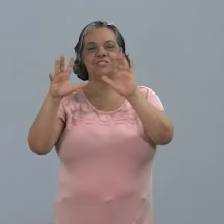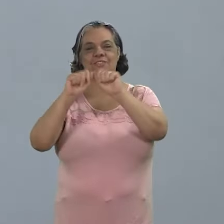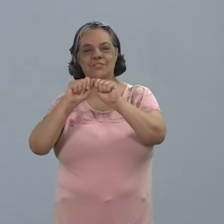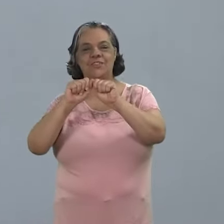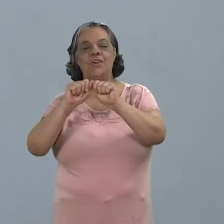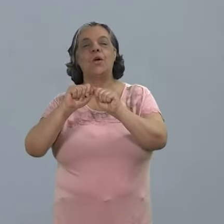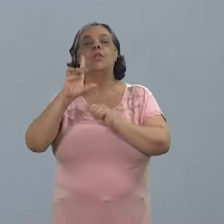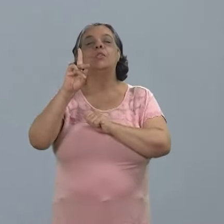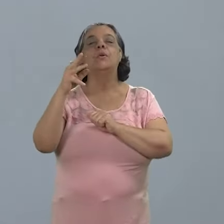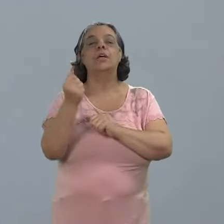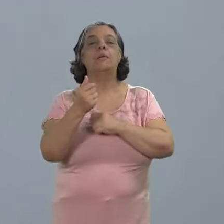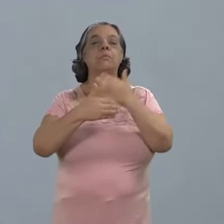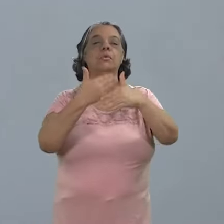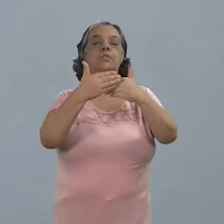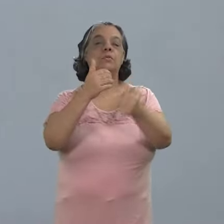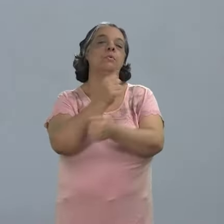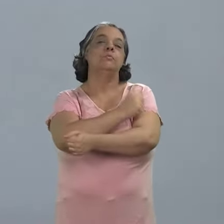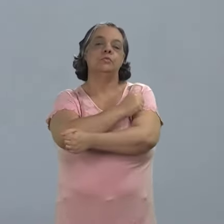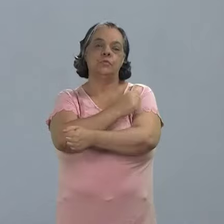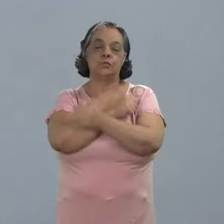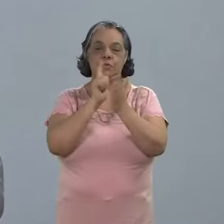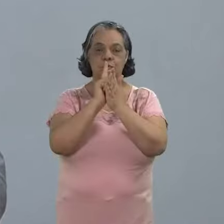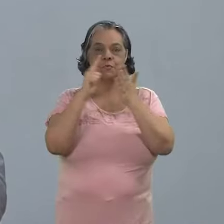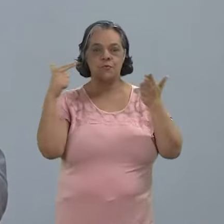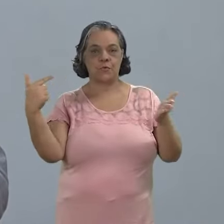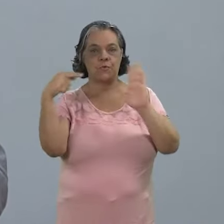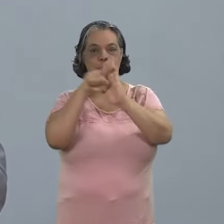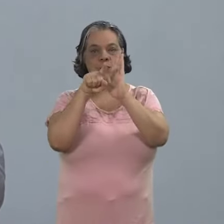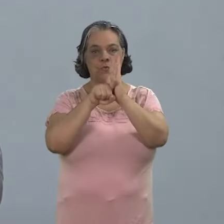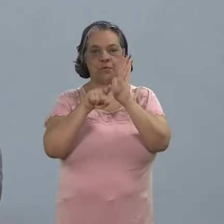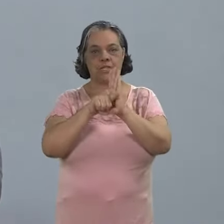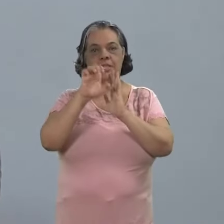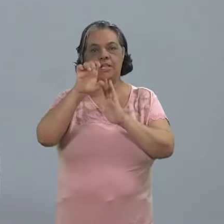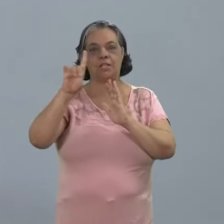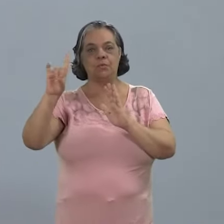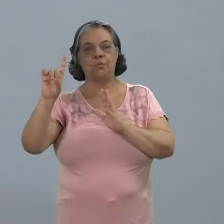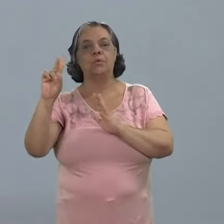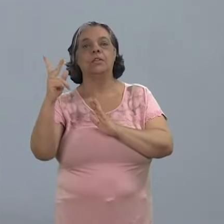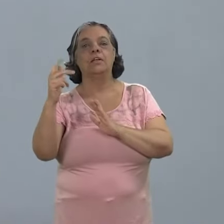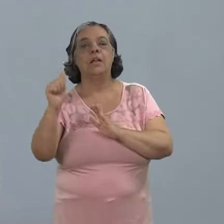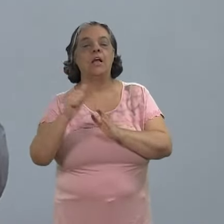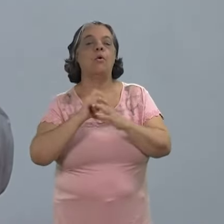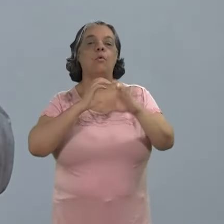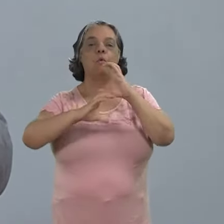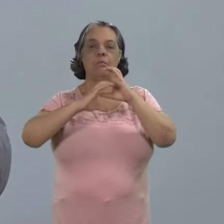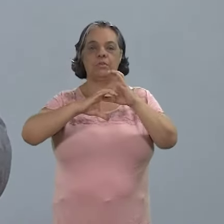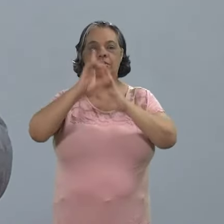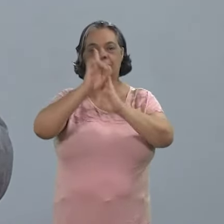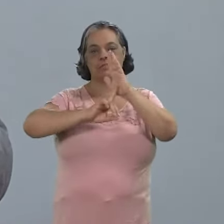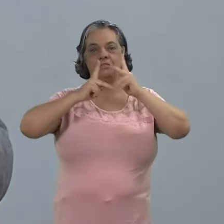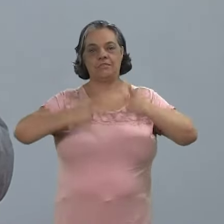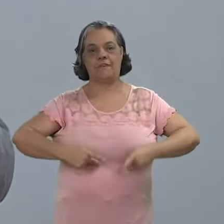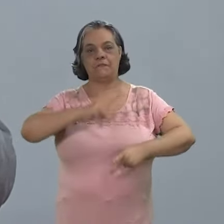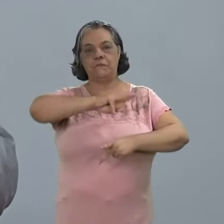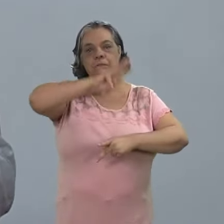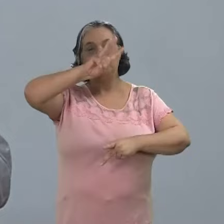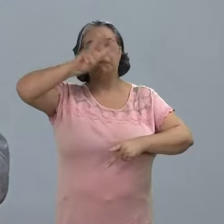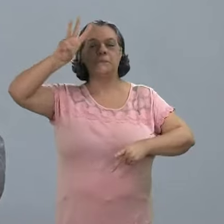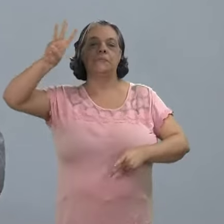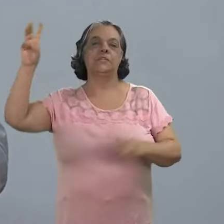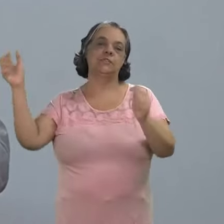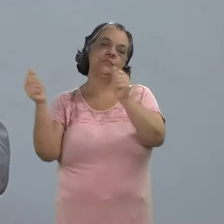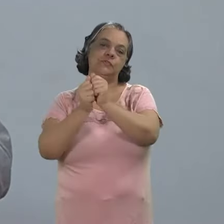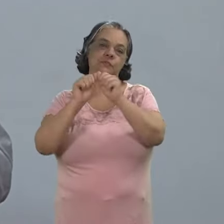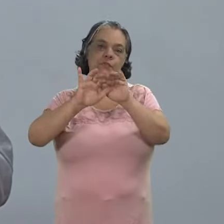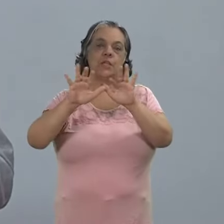Unicap de Direitos Humanos do Melder Câmara produzido por estudantes de jornalismo do projeto de extensão é do CONDH é do Comunicação e Direitos Humanos na